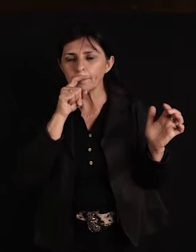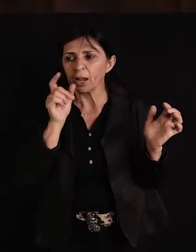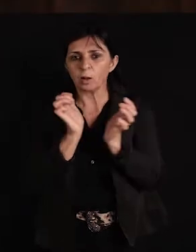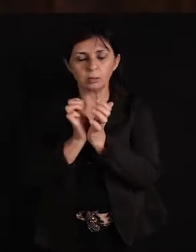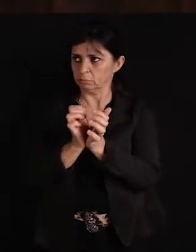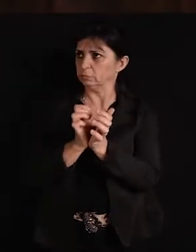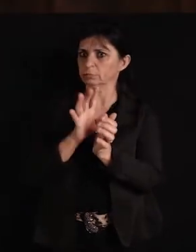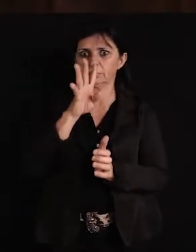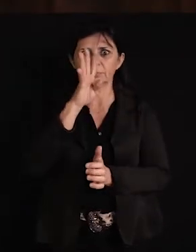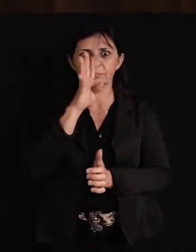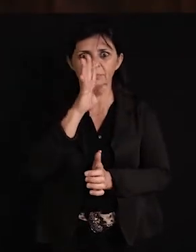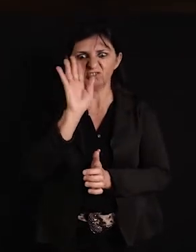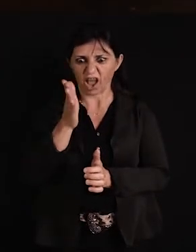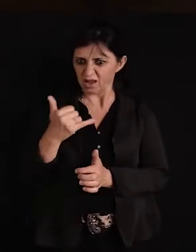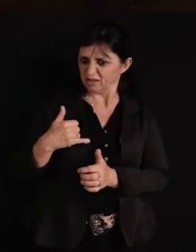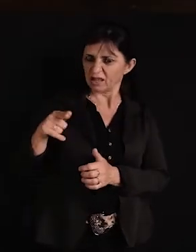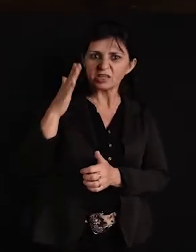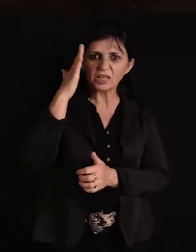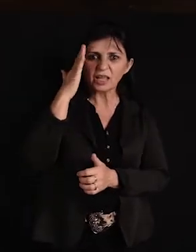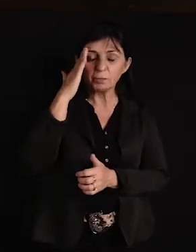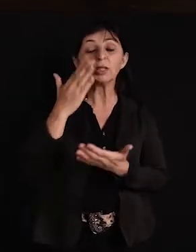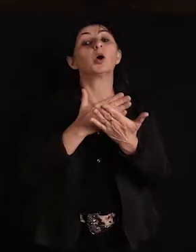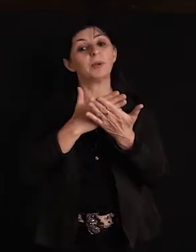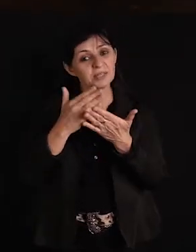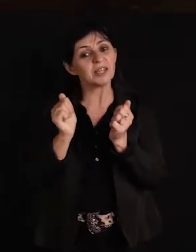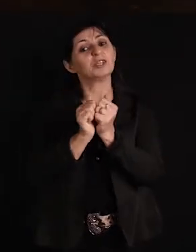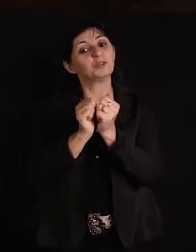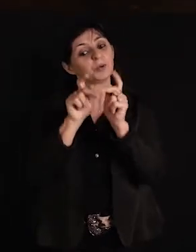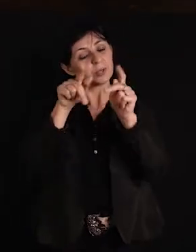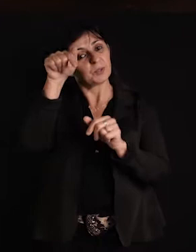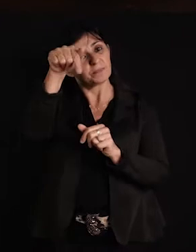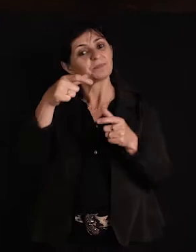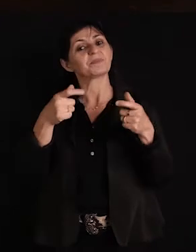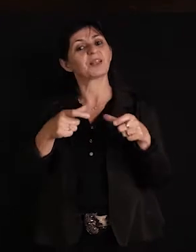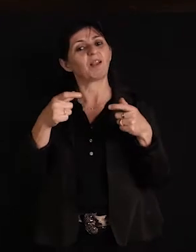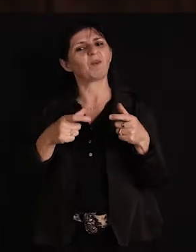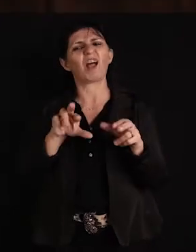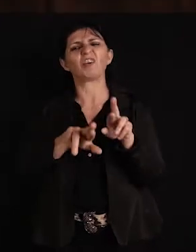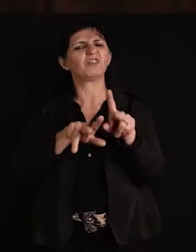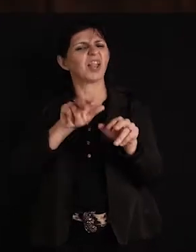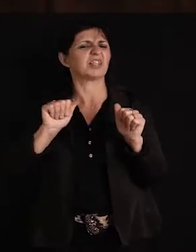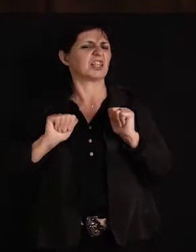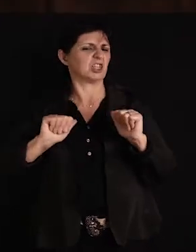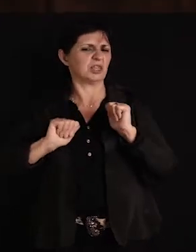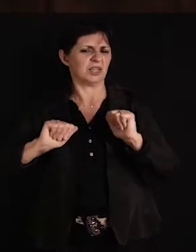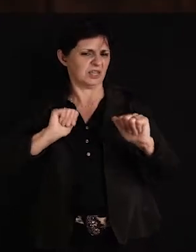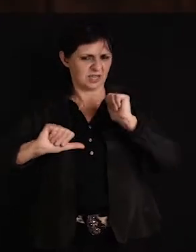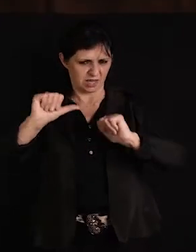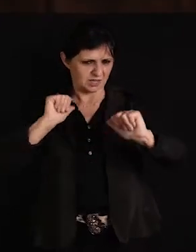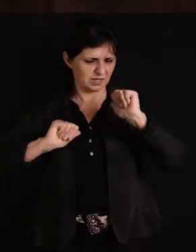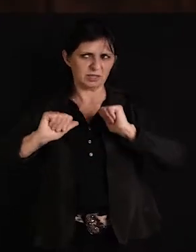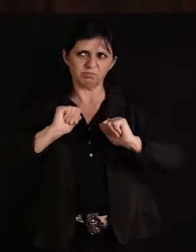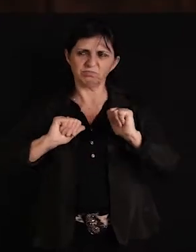tamanho aí. E daí eu comecei a tocar com todo mundo lá da minha região, toquei com vários artistas. Vou citar aqui meus grandes